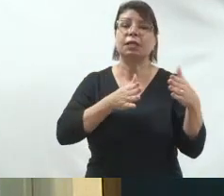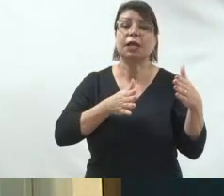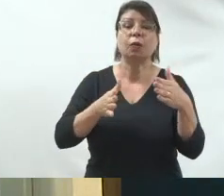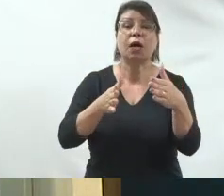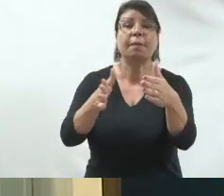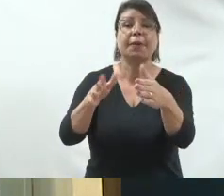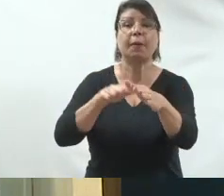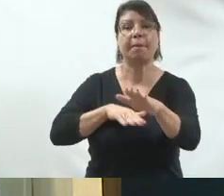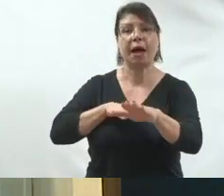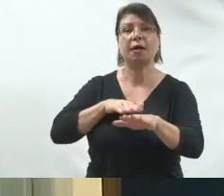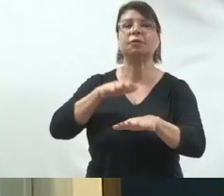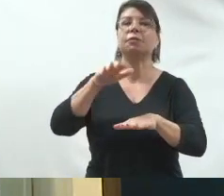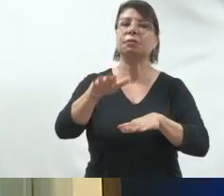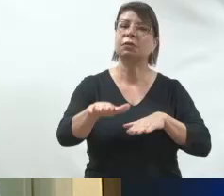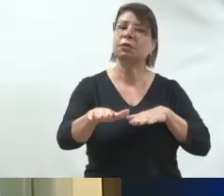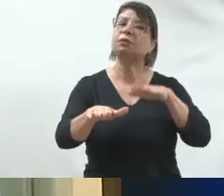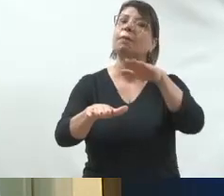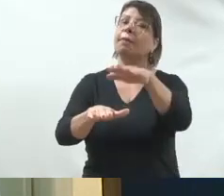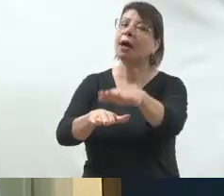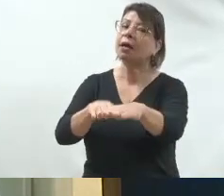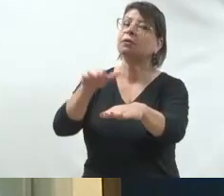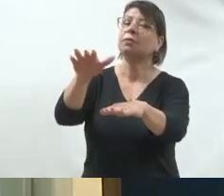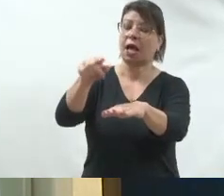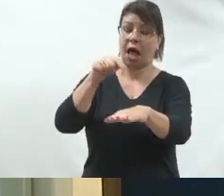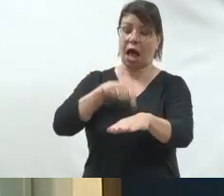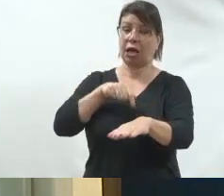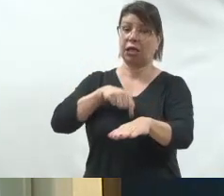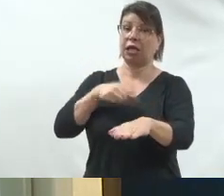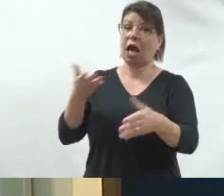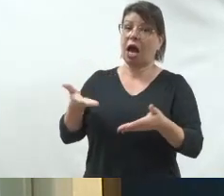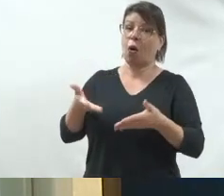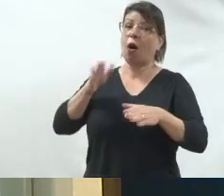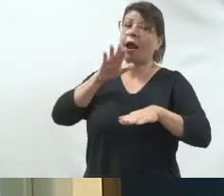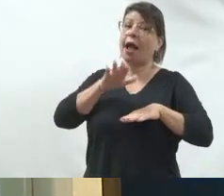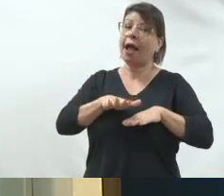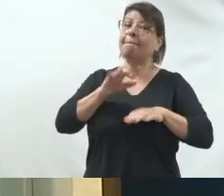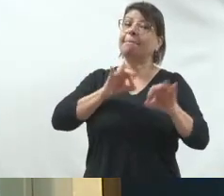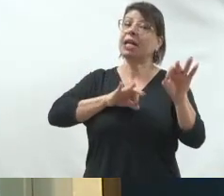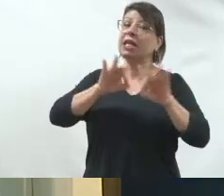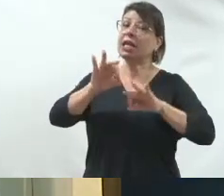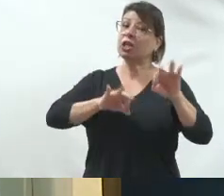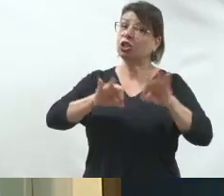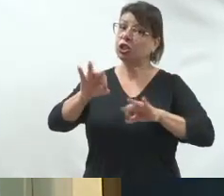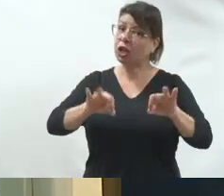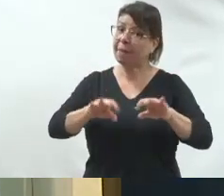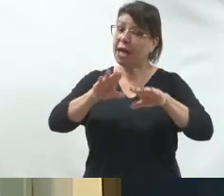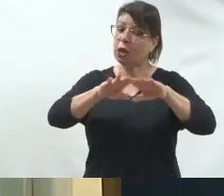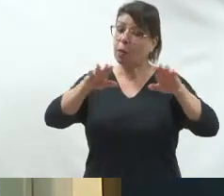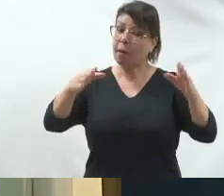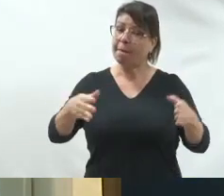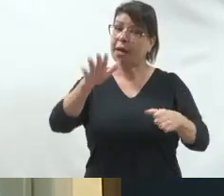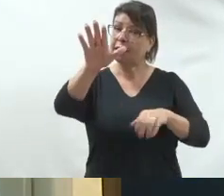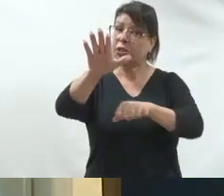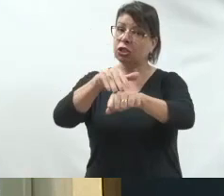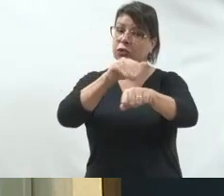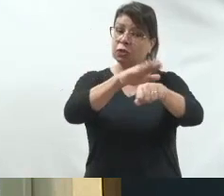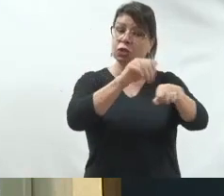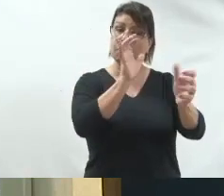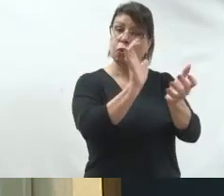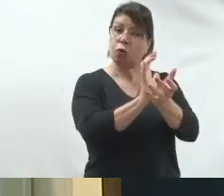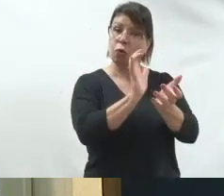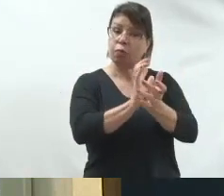percorrer. Nós estamos falando sobre planejamento de campanha. Então, é a hora de sentar em uma mesa, chamar o grupo político e falar assim, olha, vamos fazer essa campanha eleitoral,